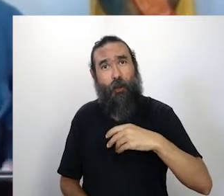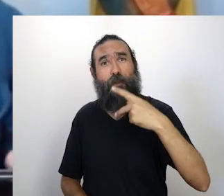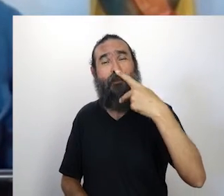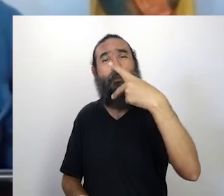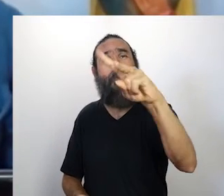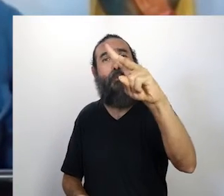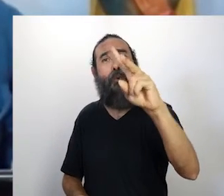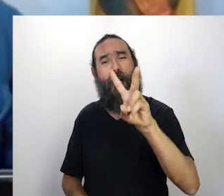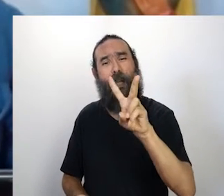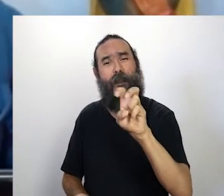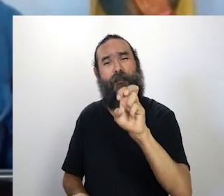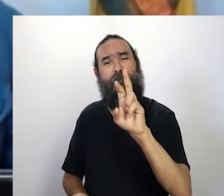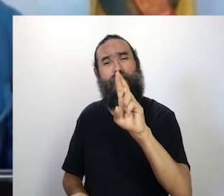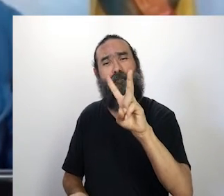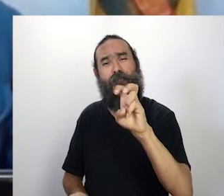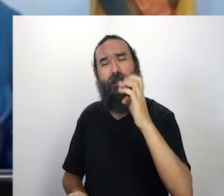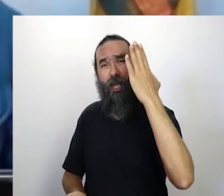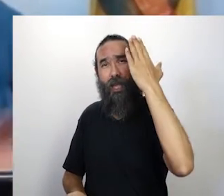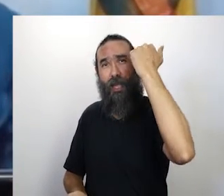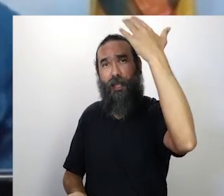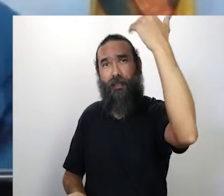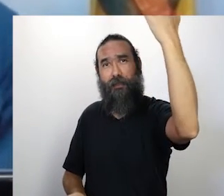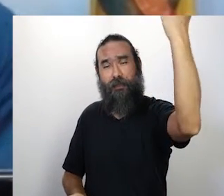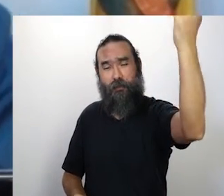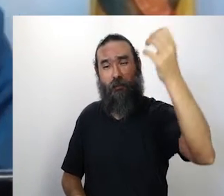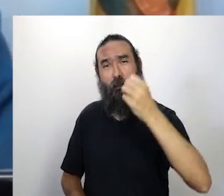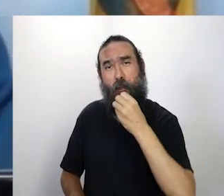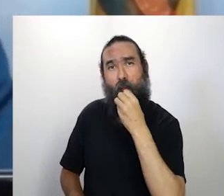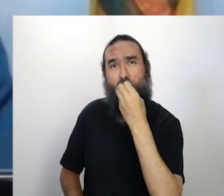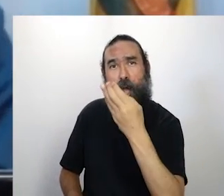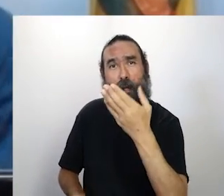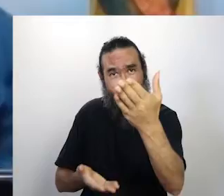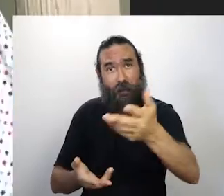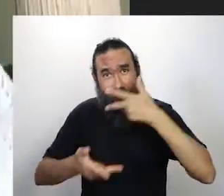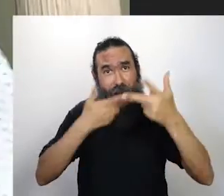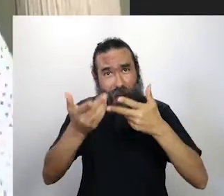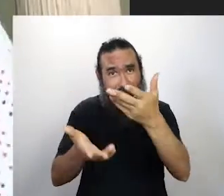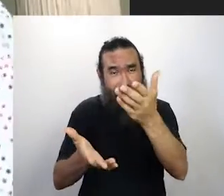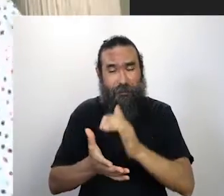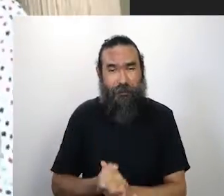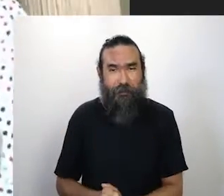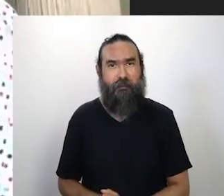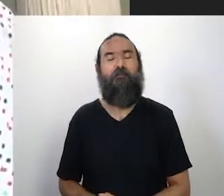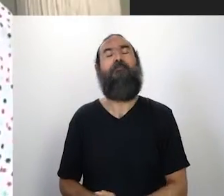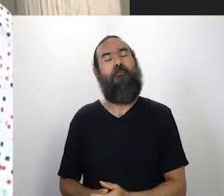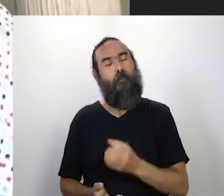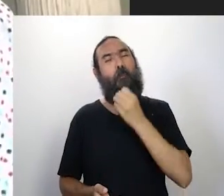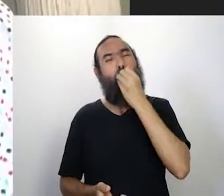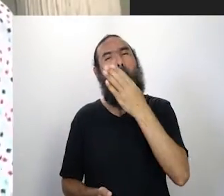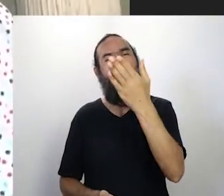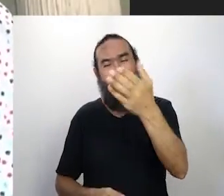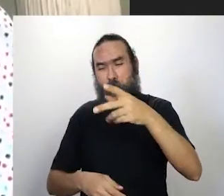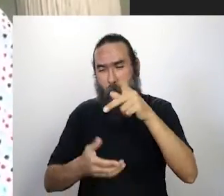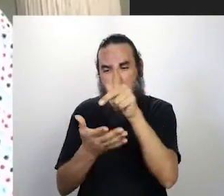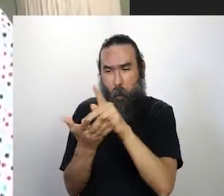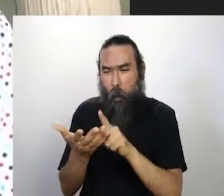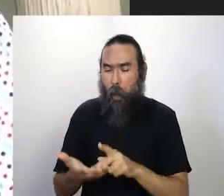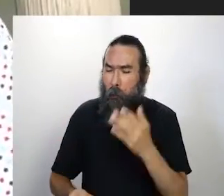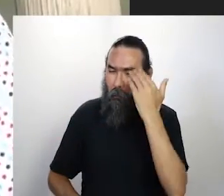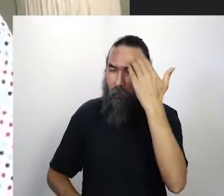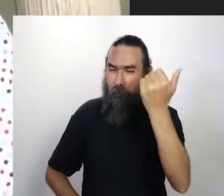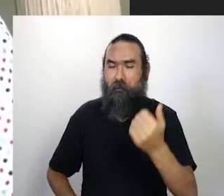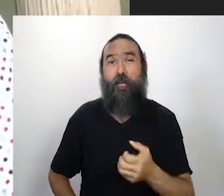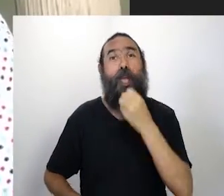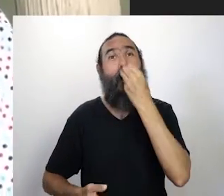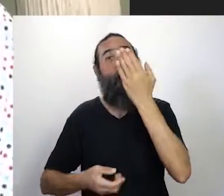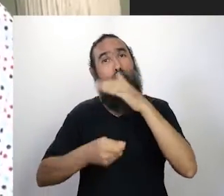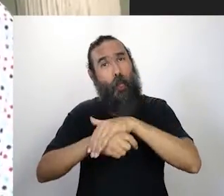essa lira generosa. Fala de lá, meu mano. Eita, meu poeta. Boa noite. Boa noite a todos que estão aqui presentes, todos